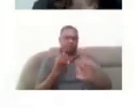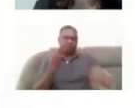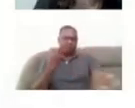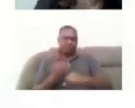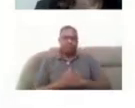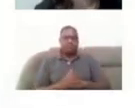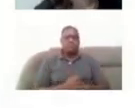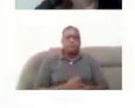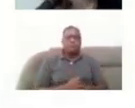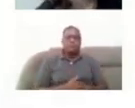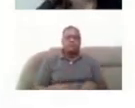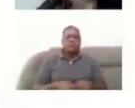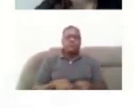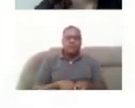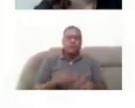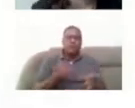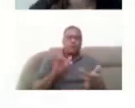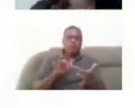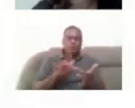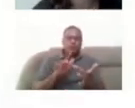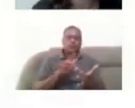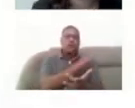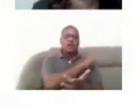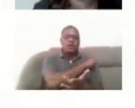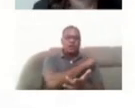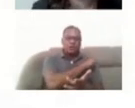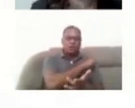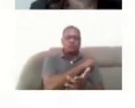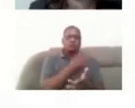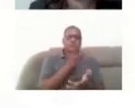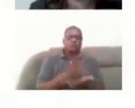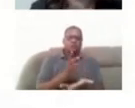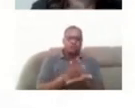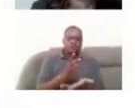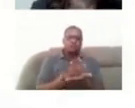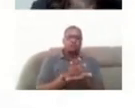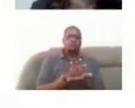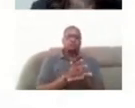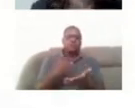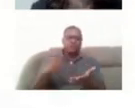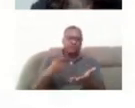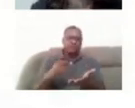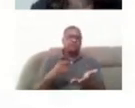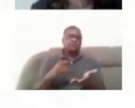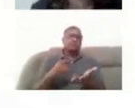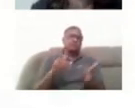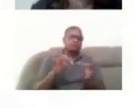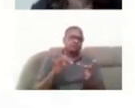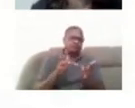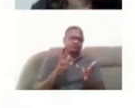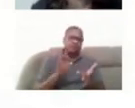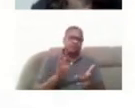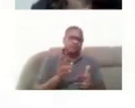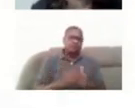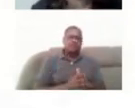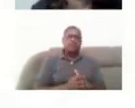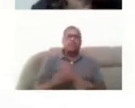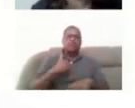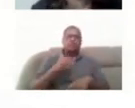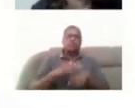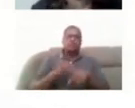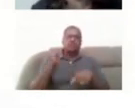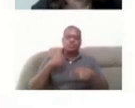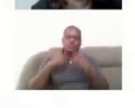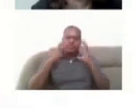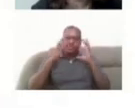contato com aluno constante de professor e aluno que precisa acontecer sempre, tá, então eu chamo muita atenção por essa qualidade